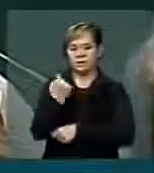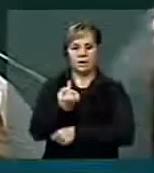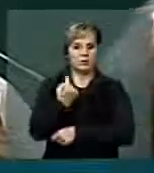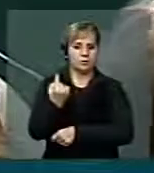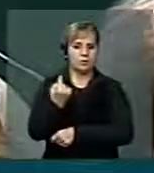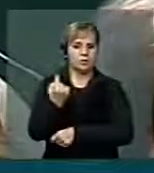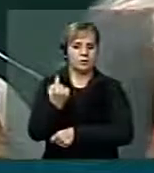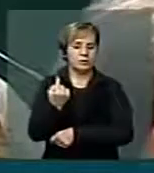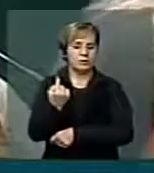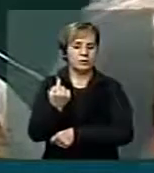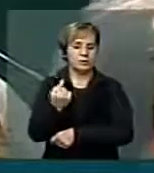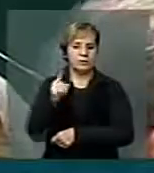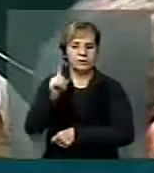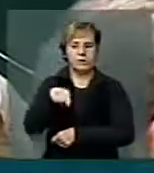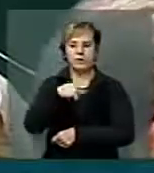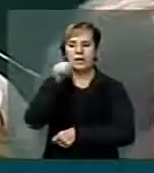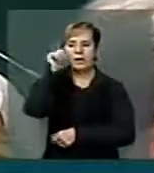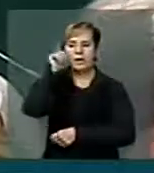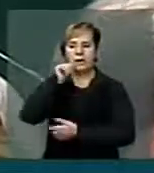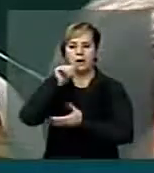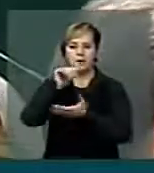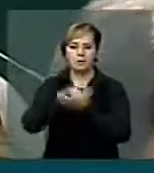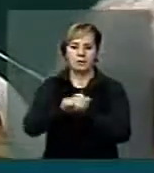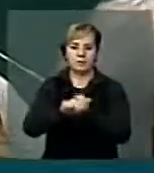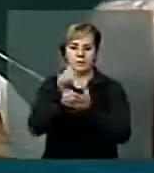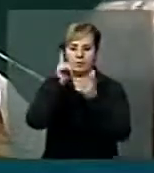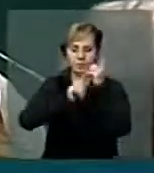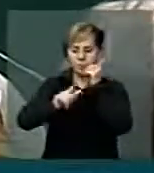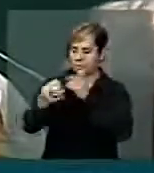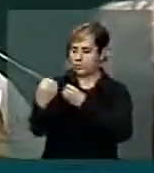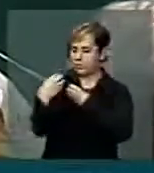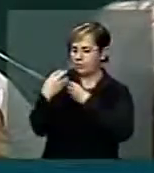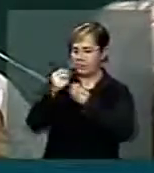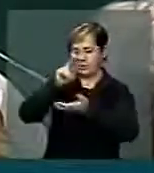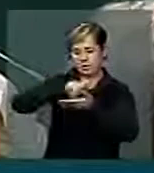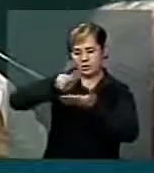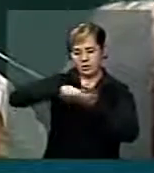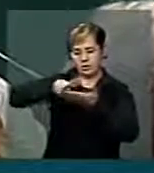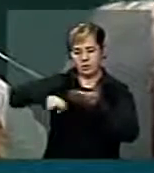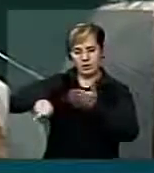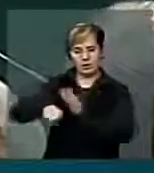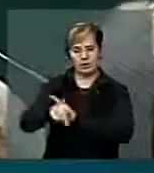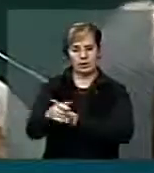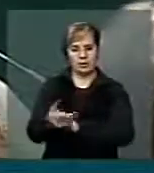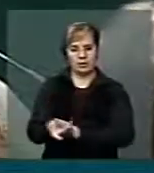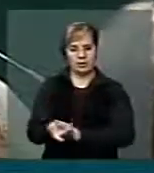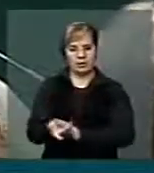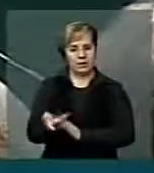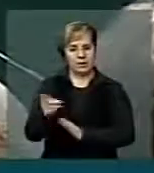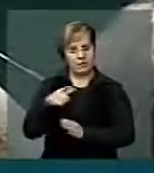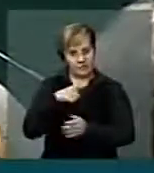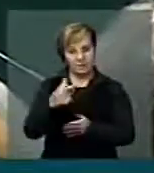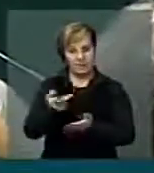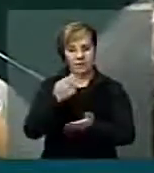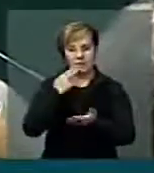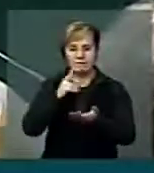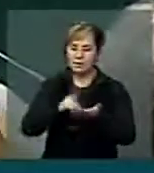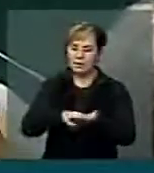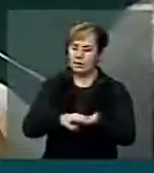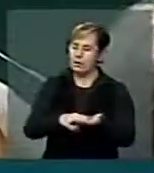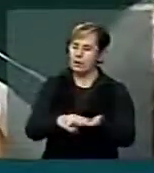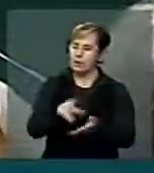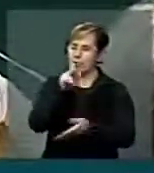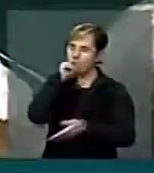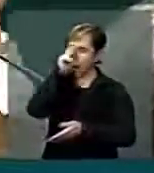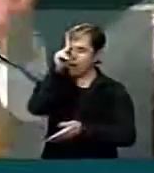que era exatamente a minha esposa que conseguiu me alfabetizar. Então tem essa carta, que eu acho que é uma carta muito forte